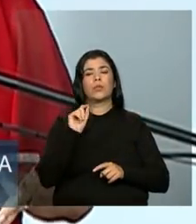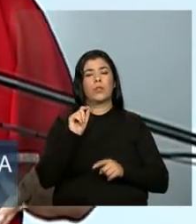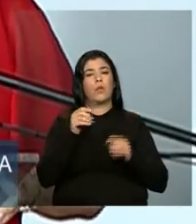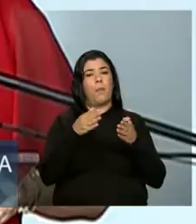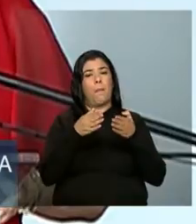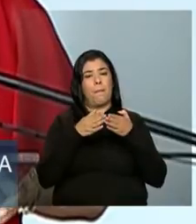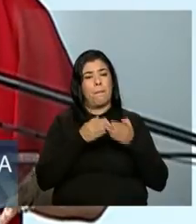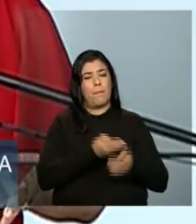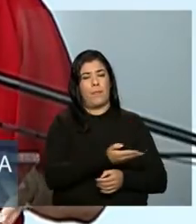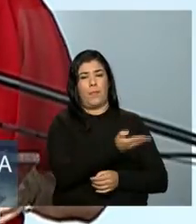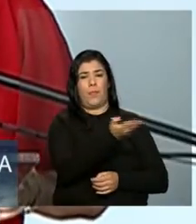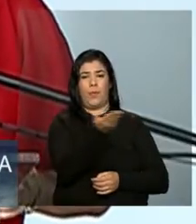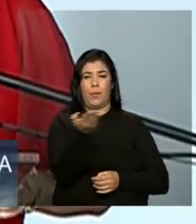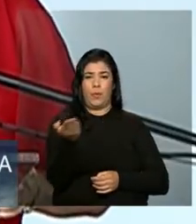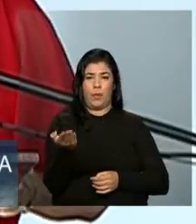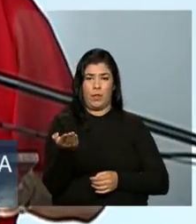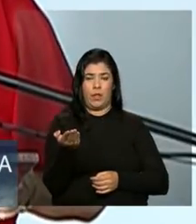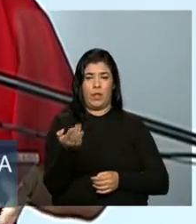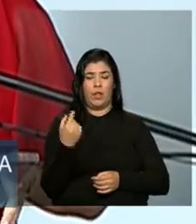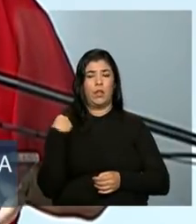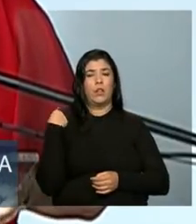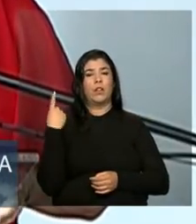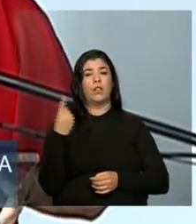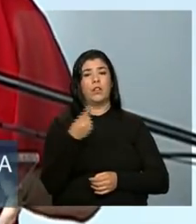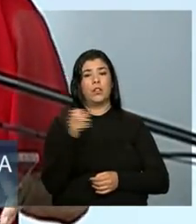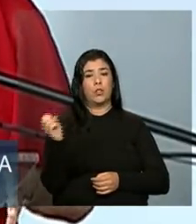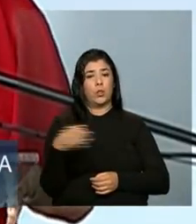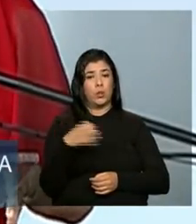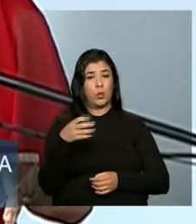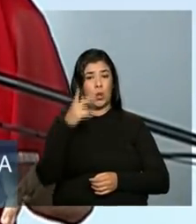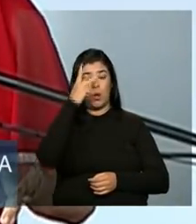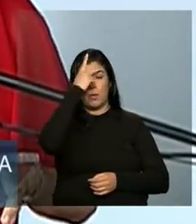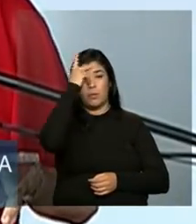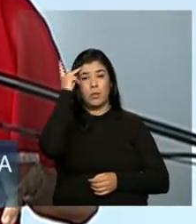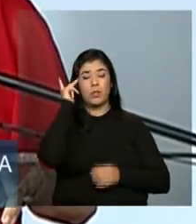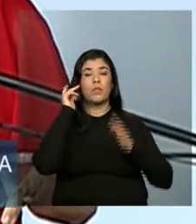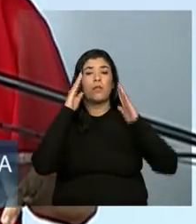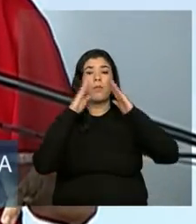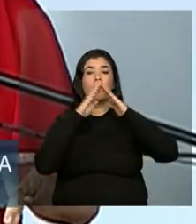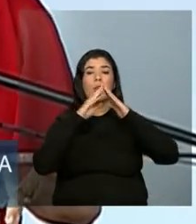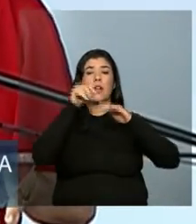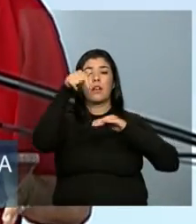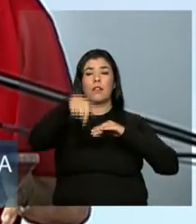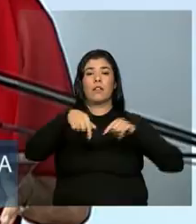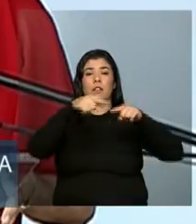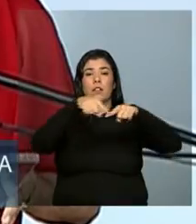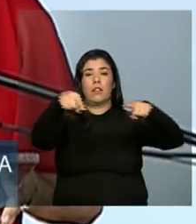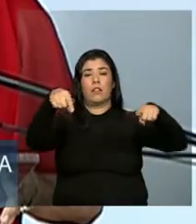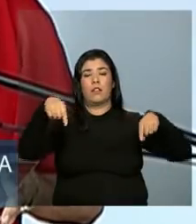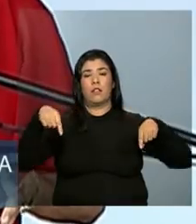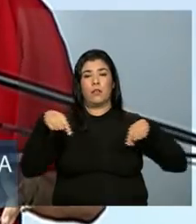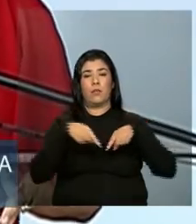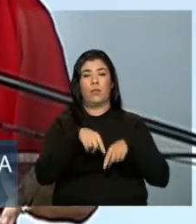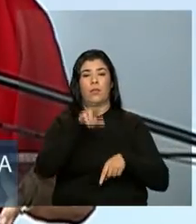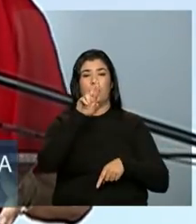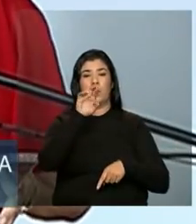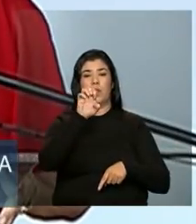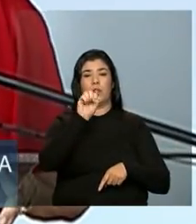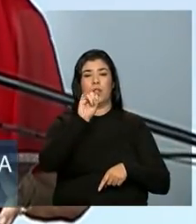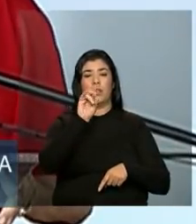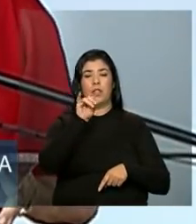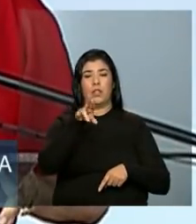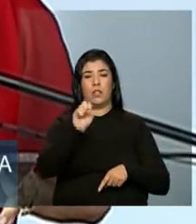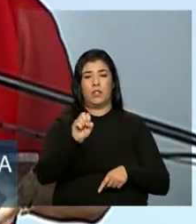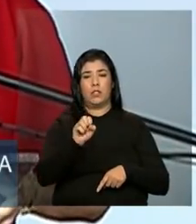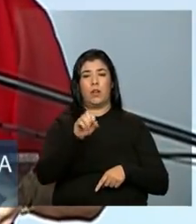peço a vocês, novos moradores do Residencial Bela Suíça, dois